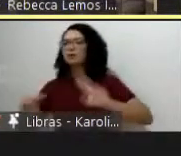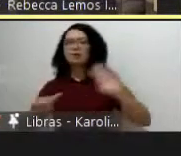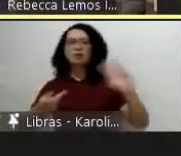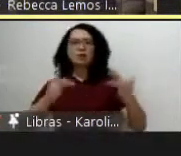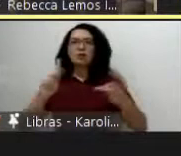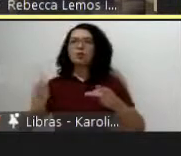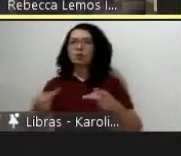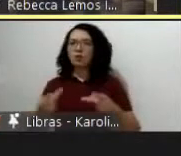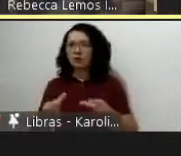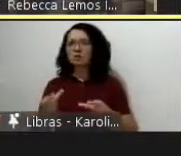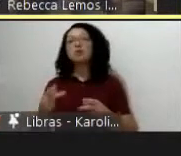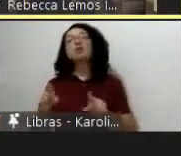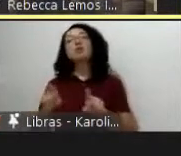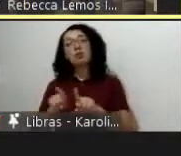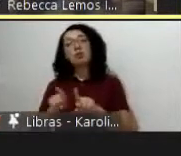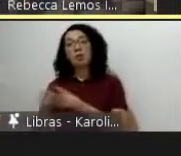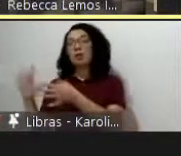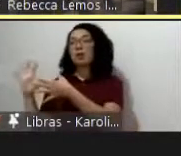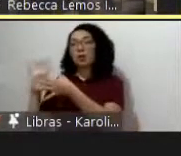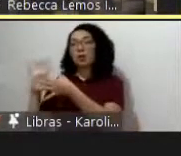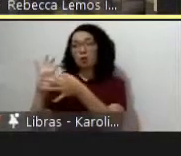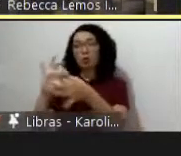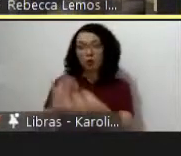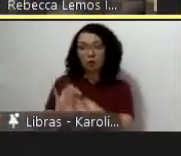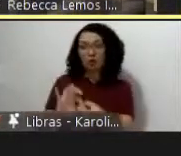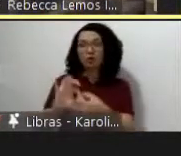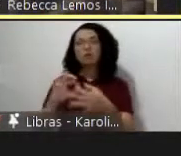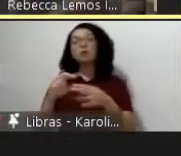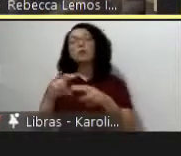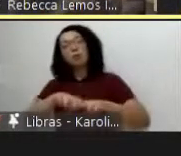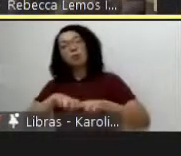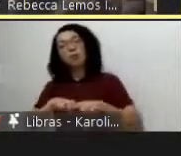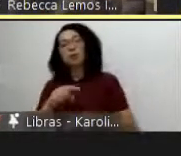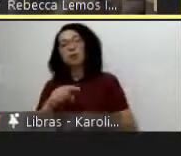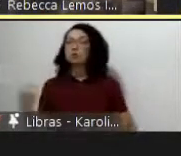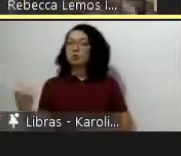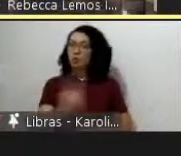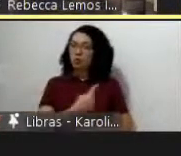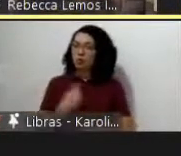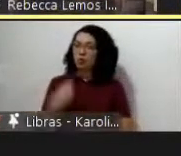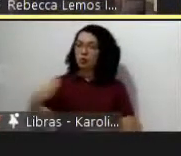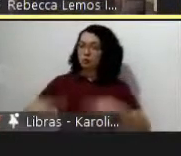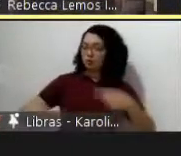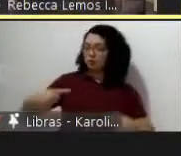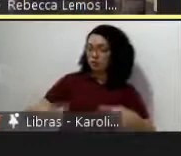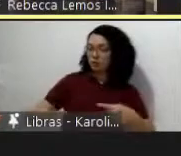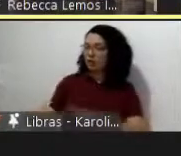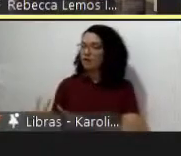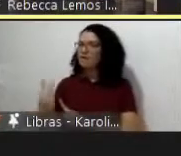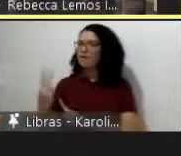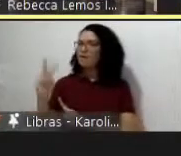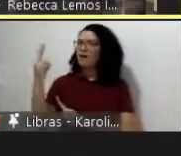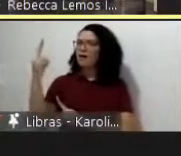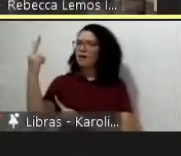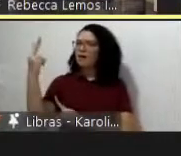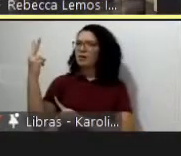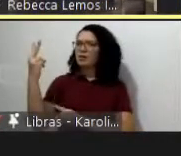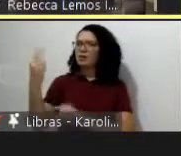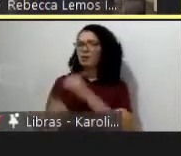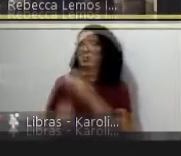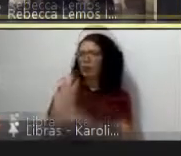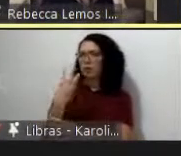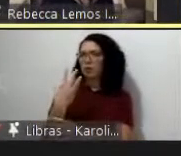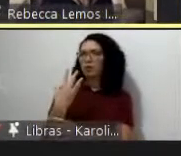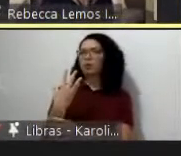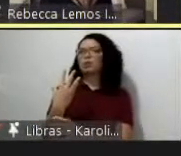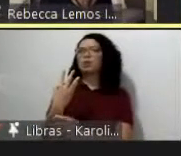contexto e é nisso que a gente vem discutindo não só a valorização do que produzimos na América Latina mas também como a